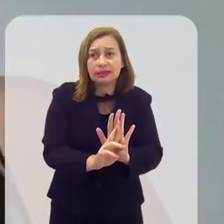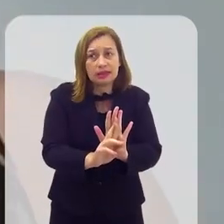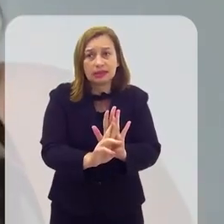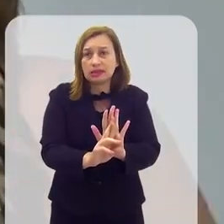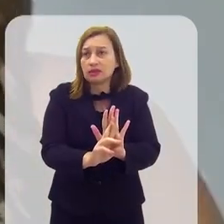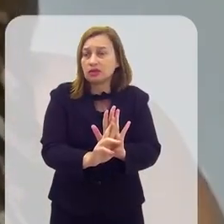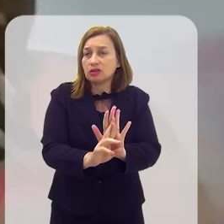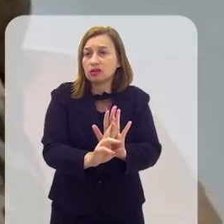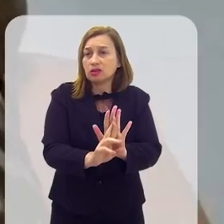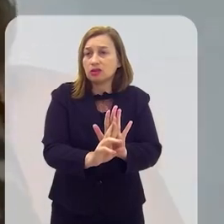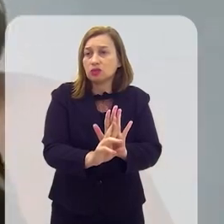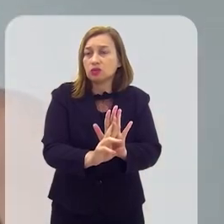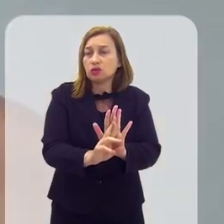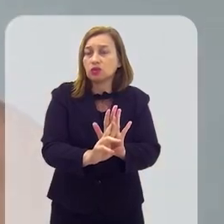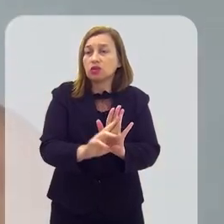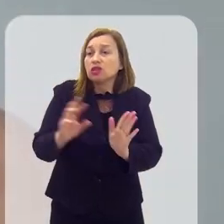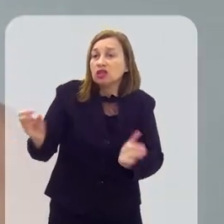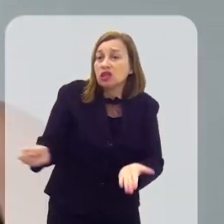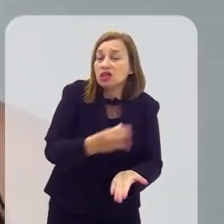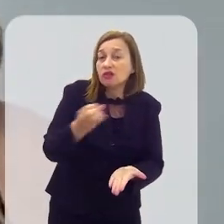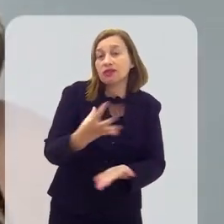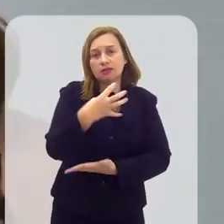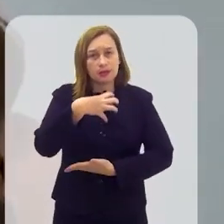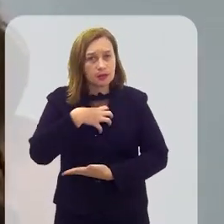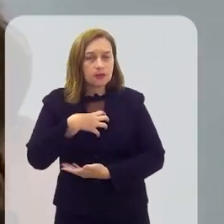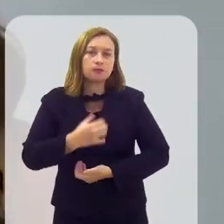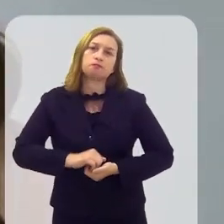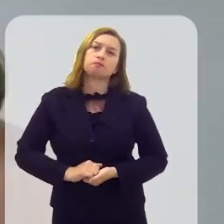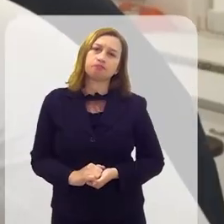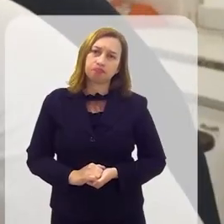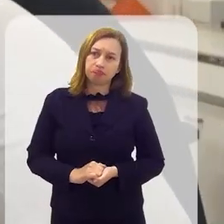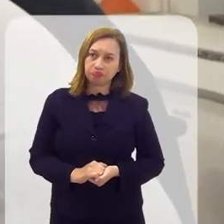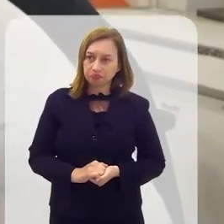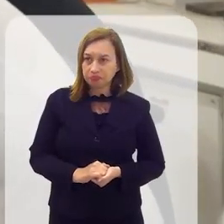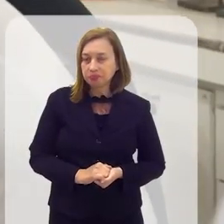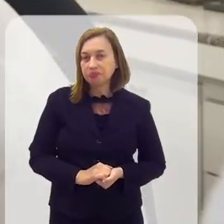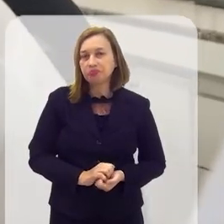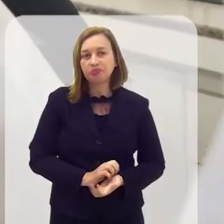Não representar, a não vê uma representação de inovação nesse sentido.